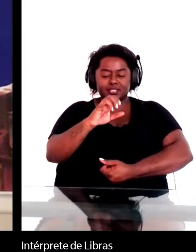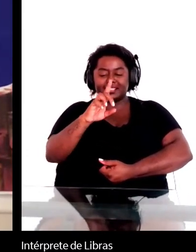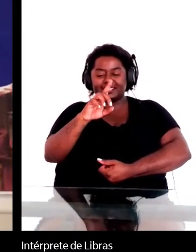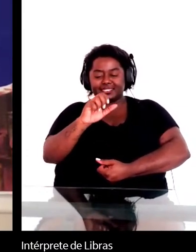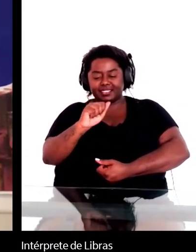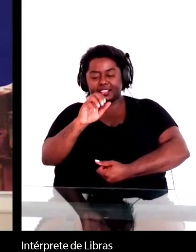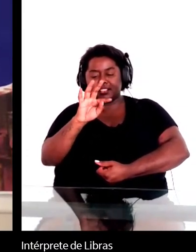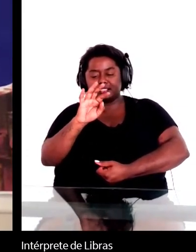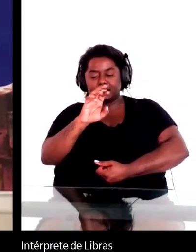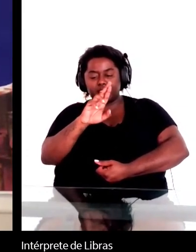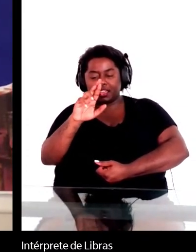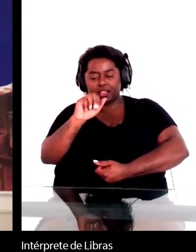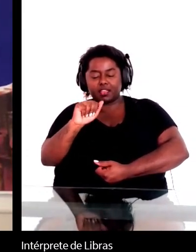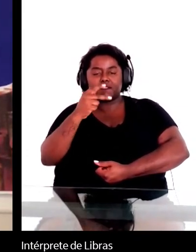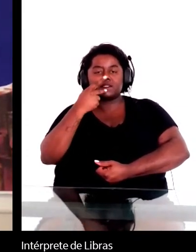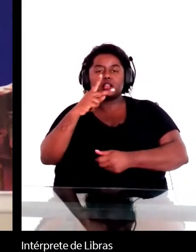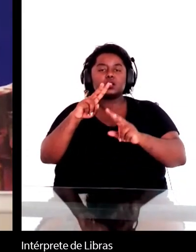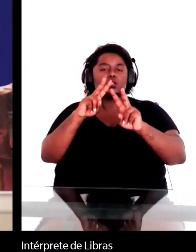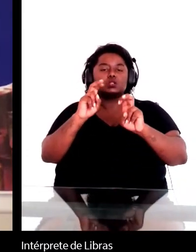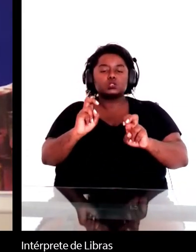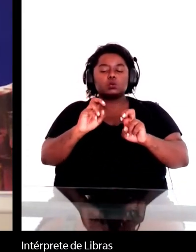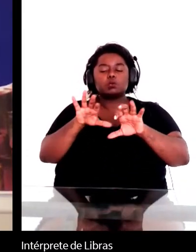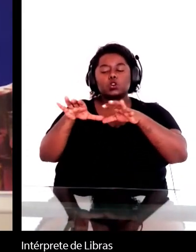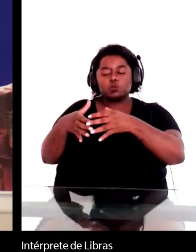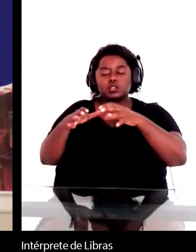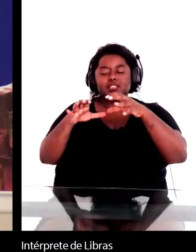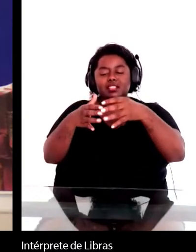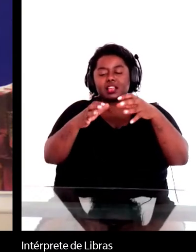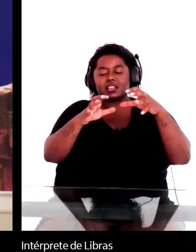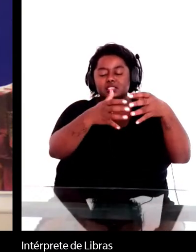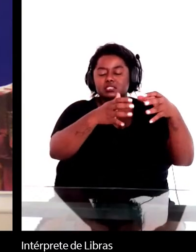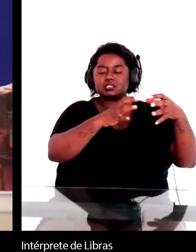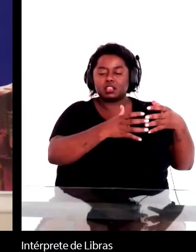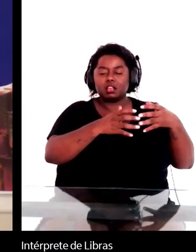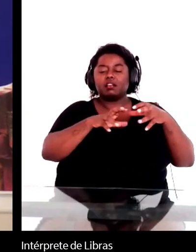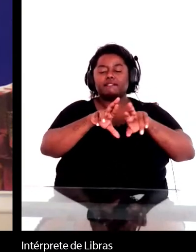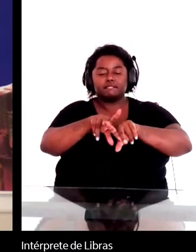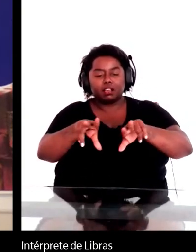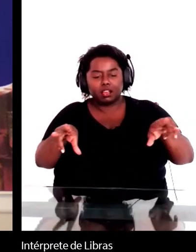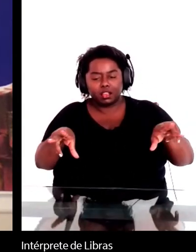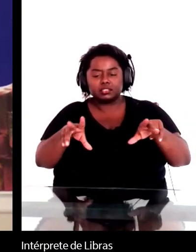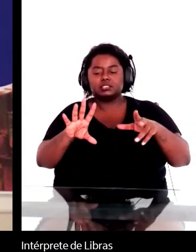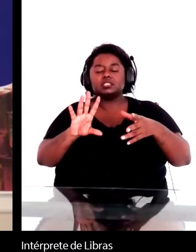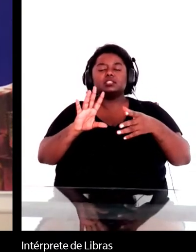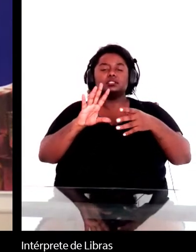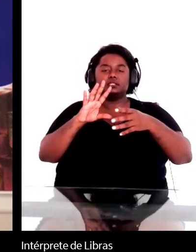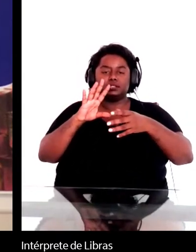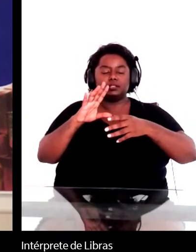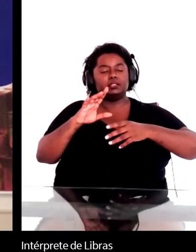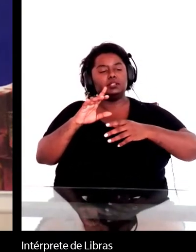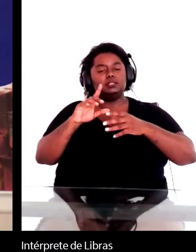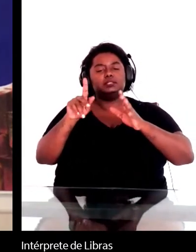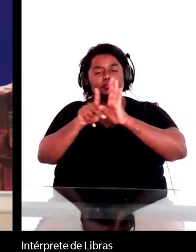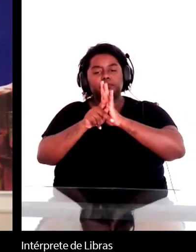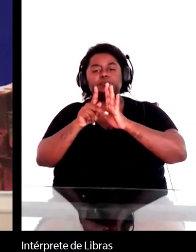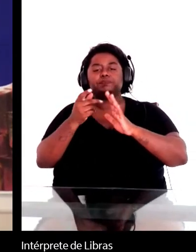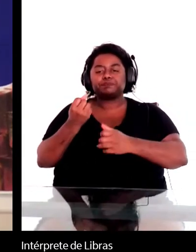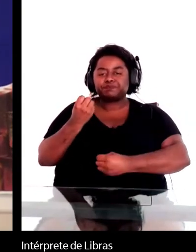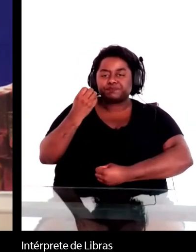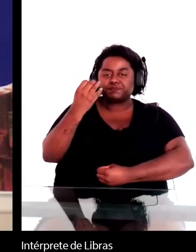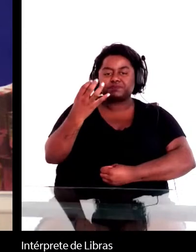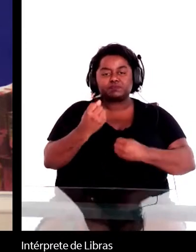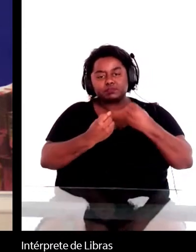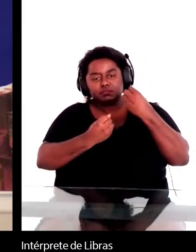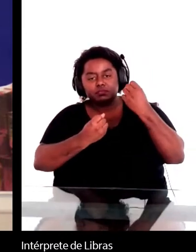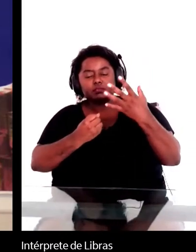comunidades de além do mar estabelecidos em virtude das viagens portuguesas. Há